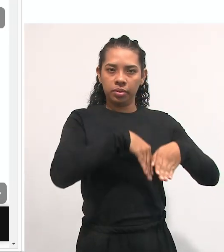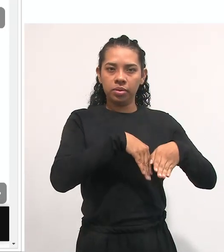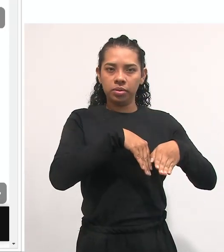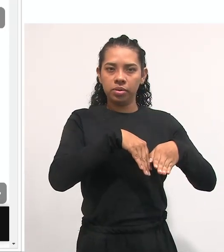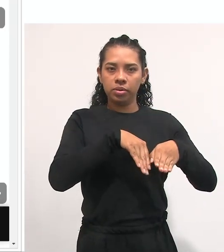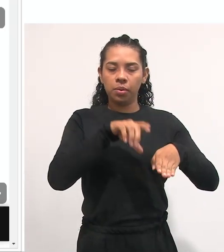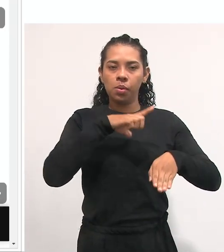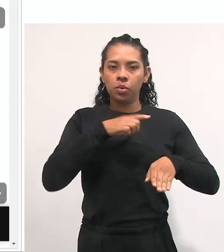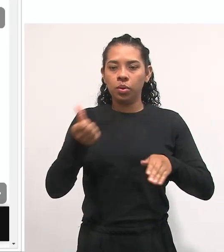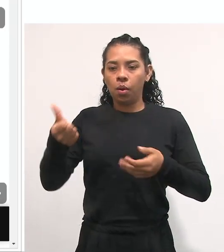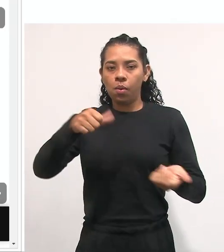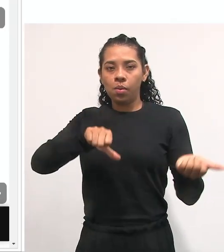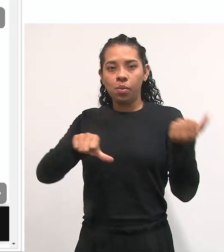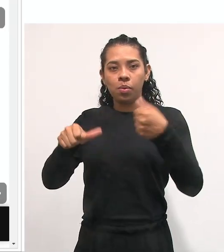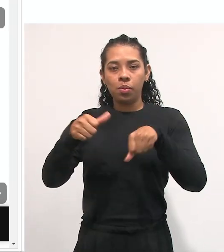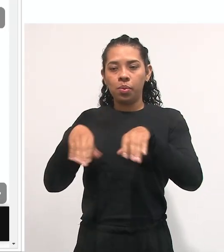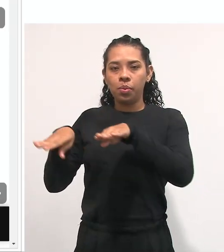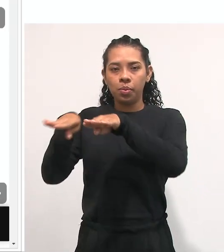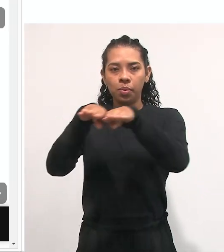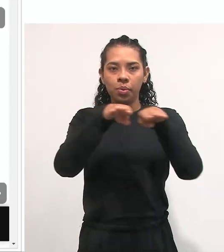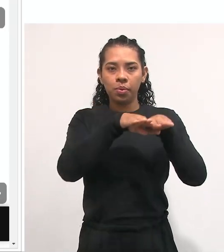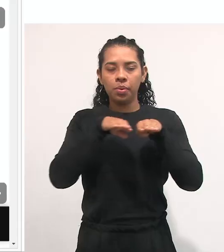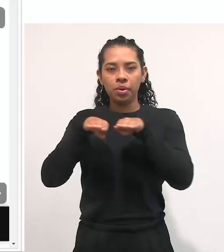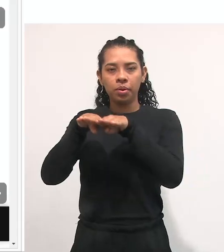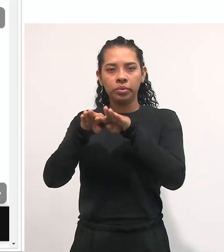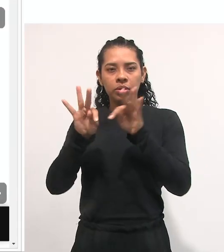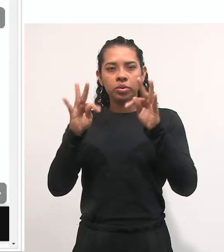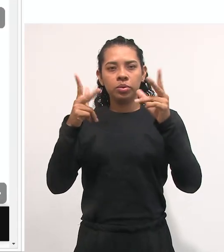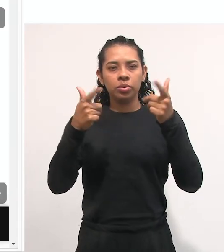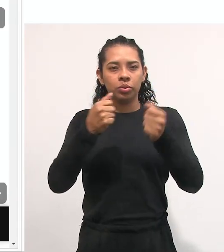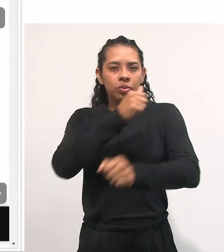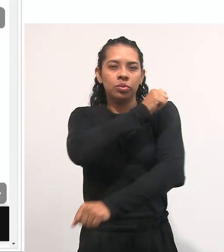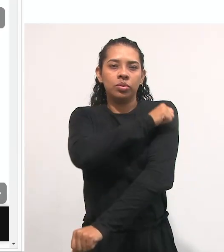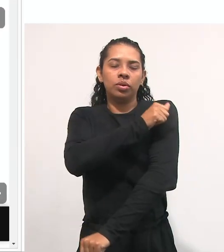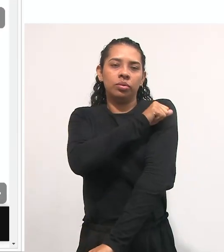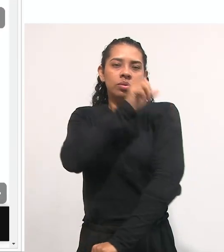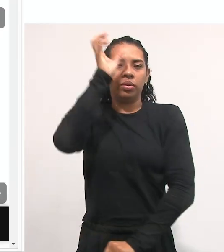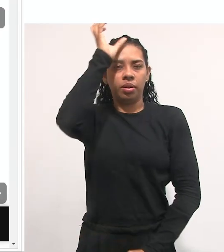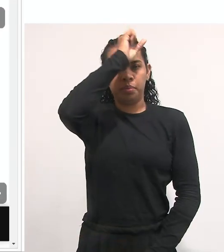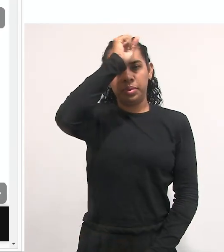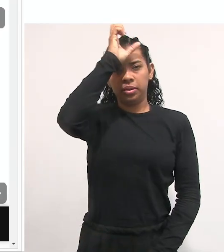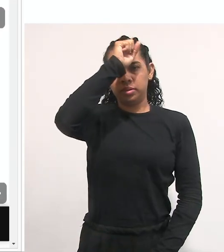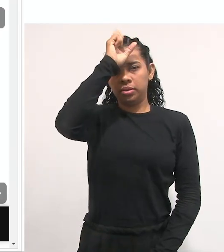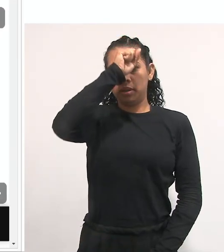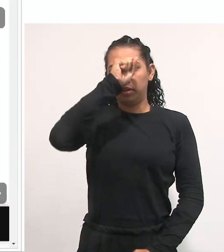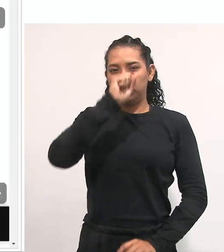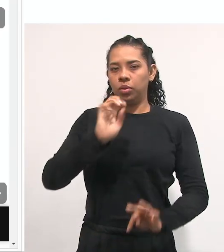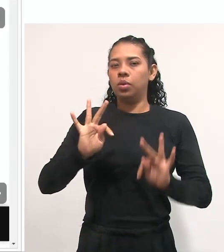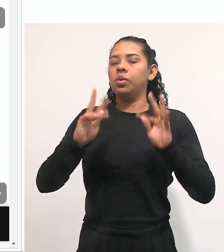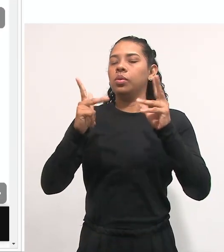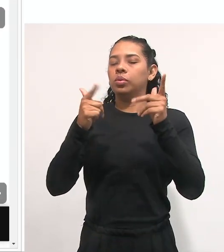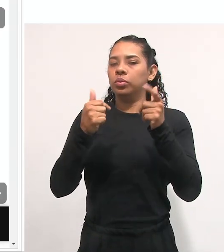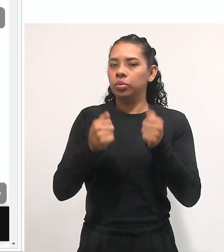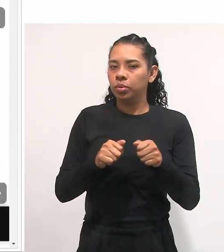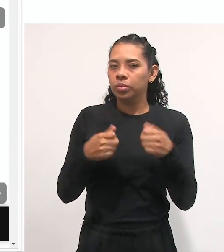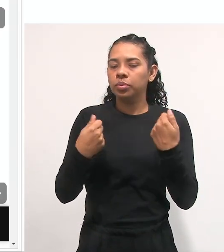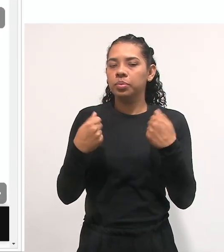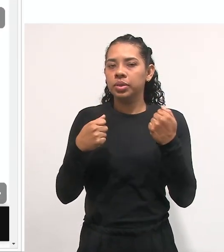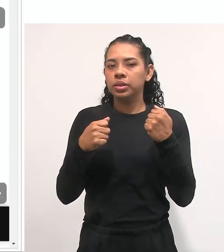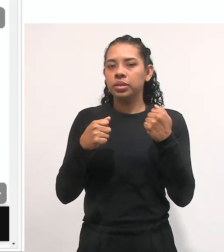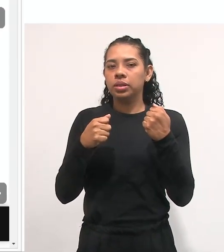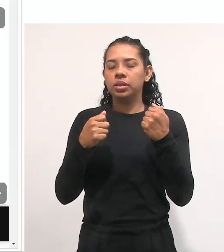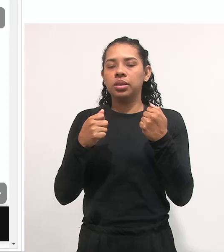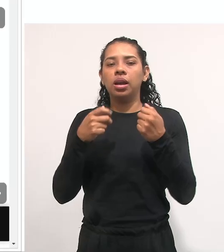regulação da aprendizagem. E considerar a avaliação como uma maneira de intervenção didática dialética.